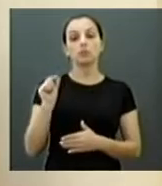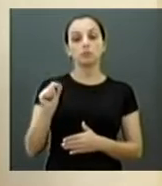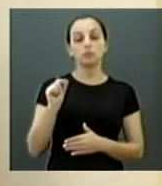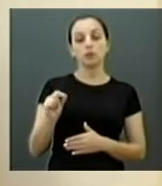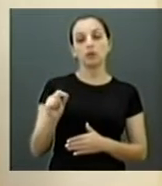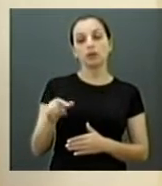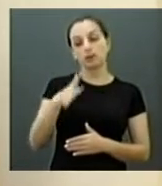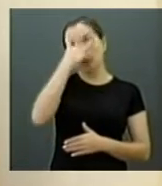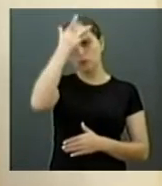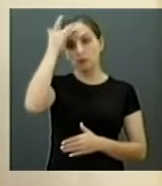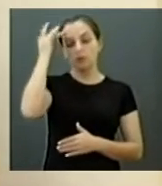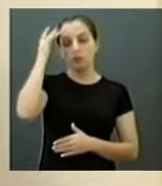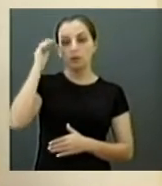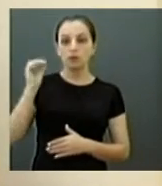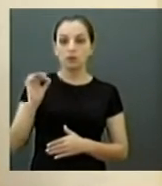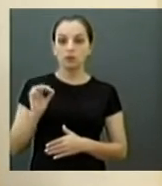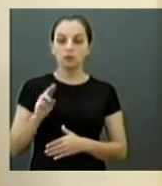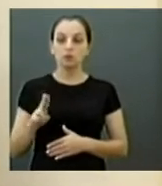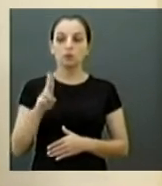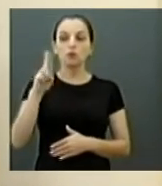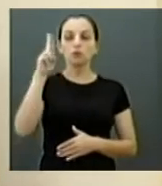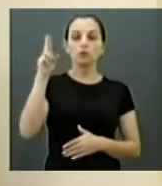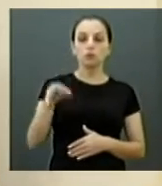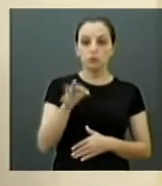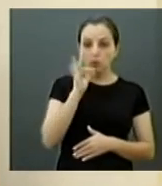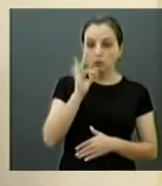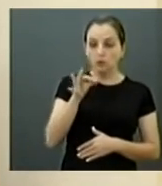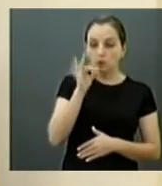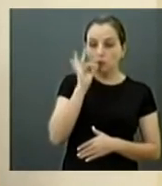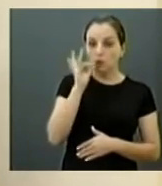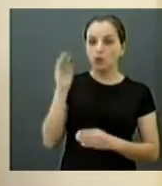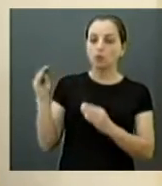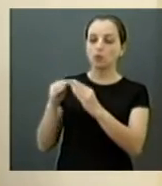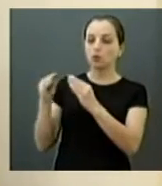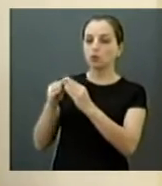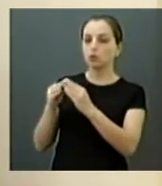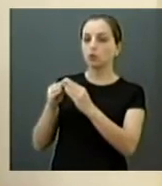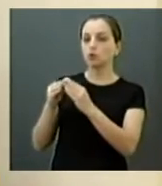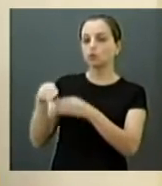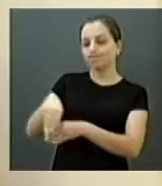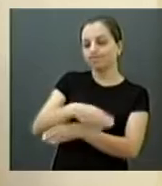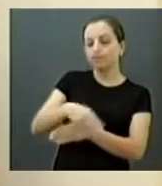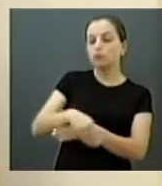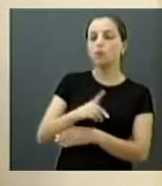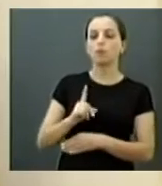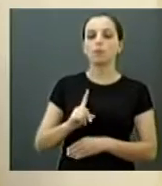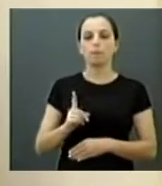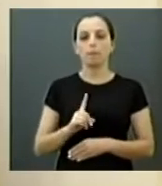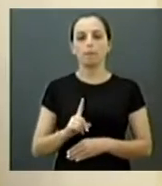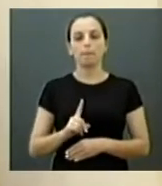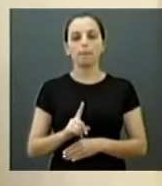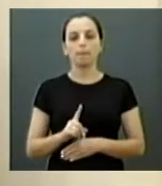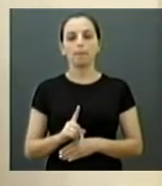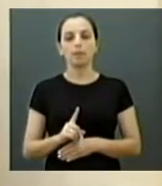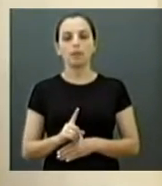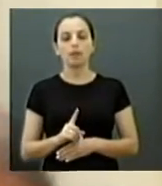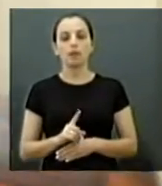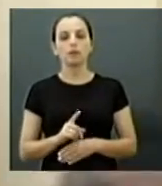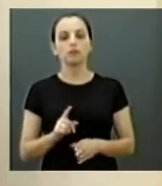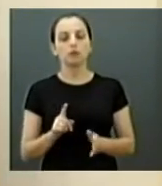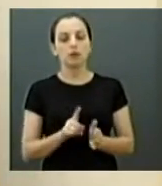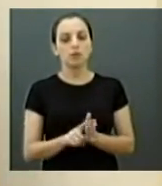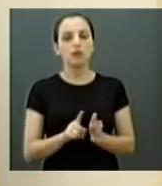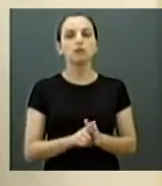perfil de pessoas que são usuárias de drogas e não necessariamente moradores de rua, uma vez que esse controle é até que mais ou menos bem